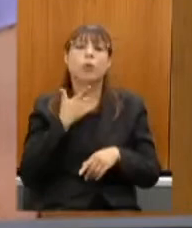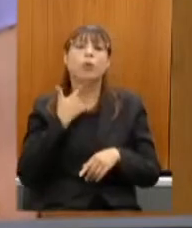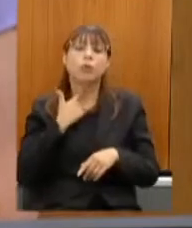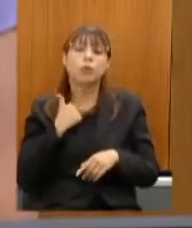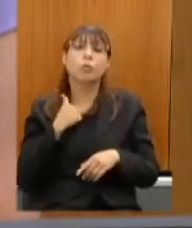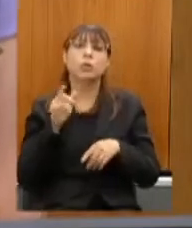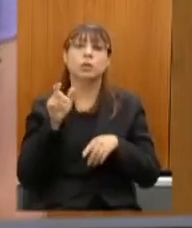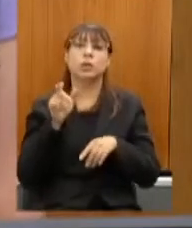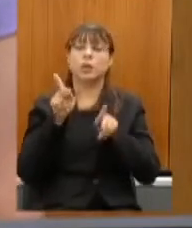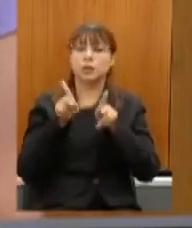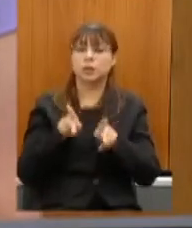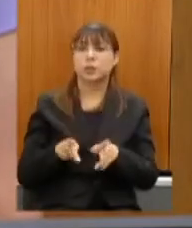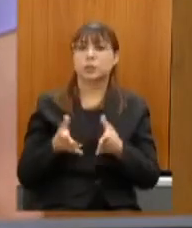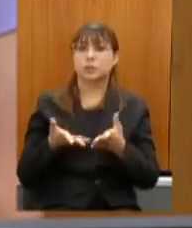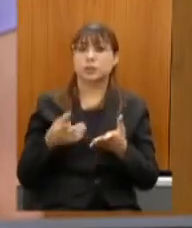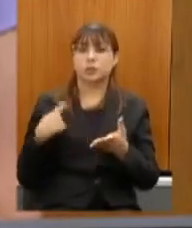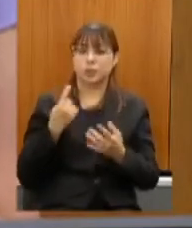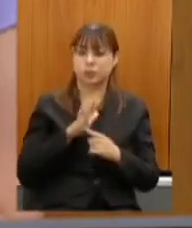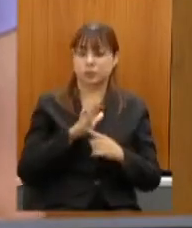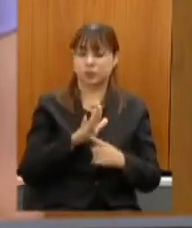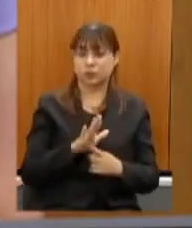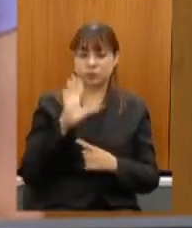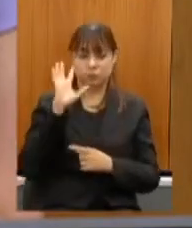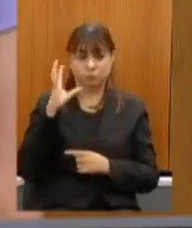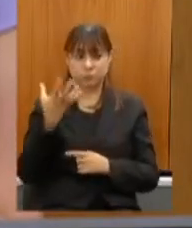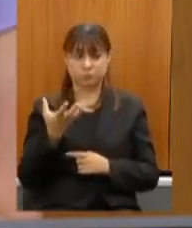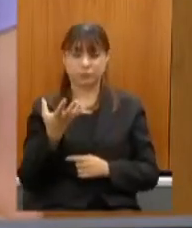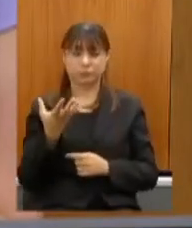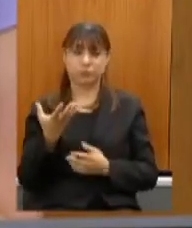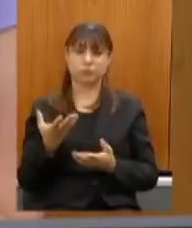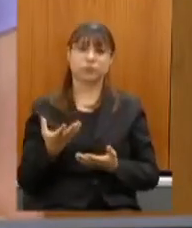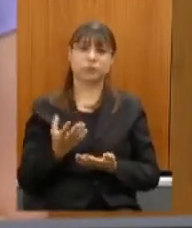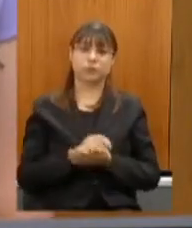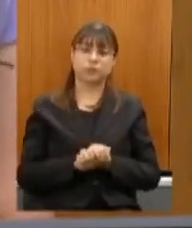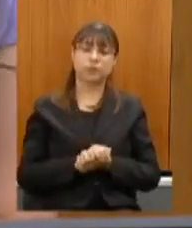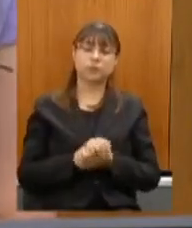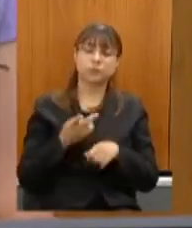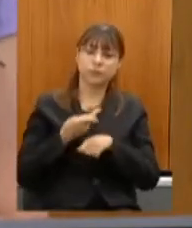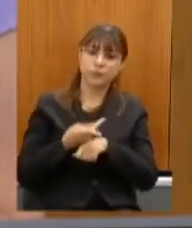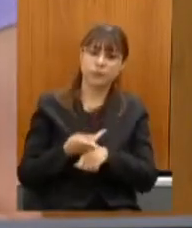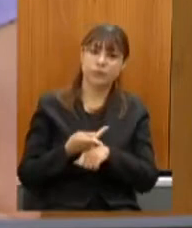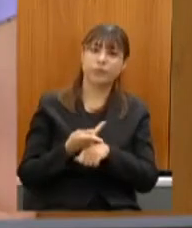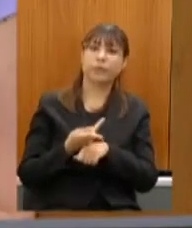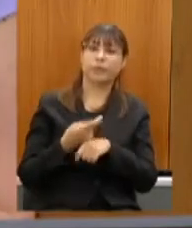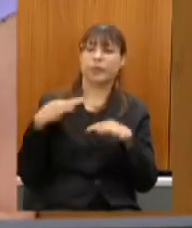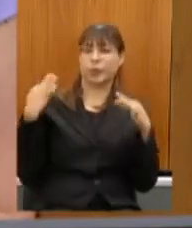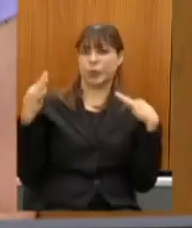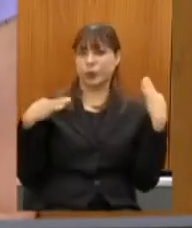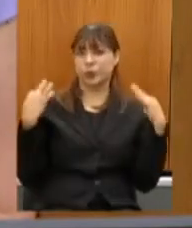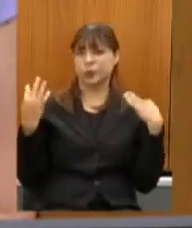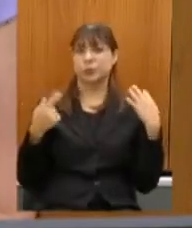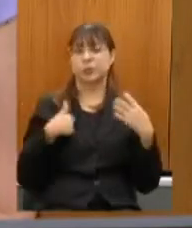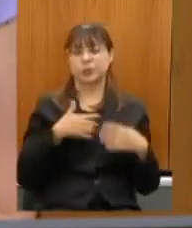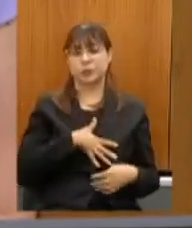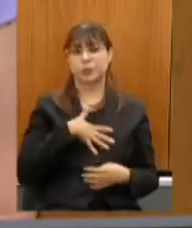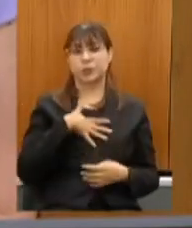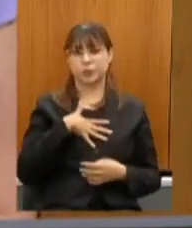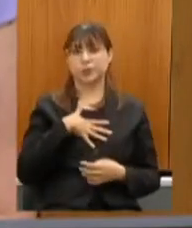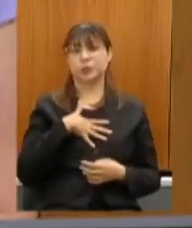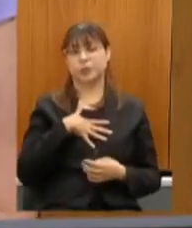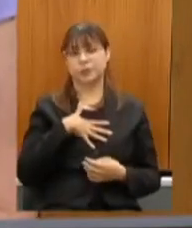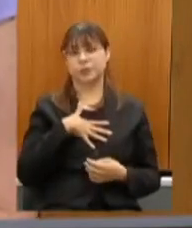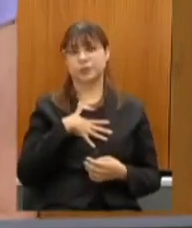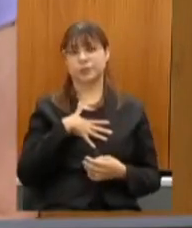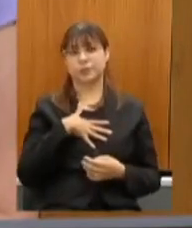fato oferecer soluções que sejam buscadas em termos turísticos então fico muito satisfeita dessa